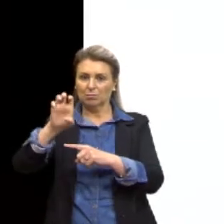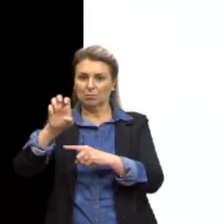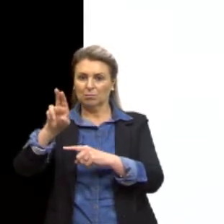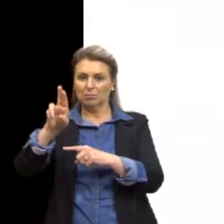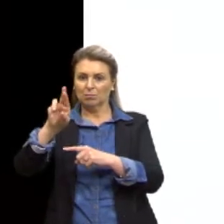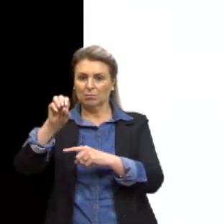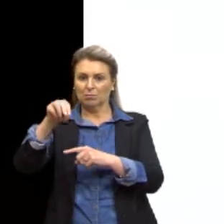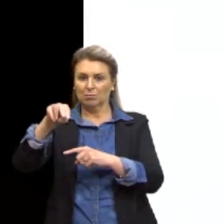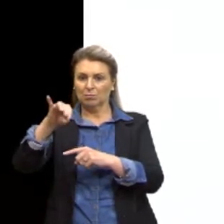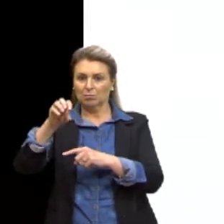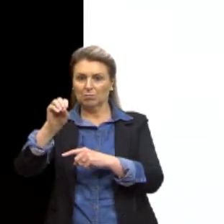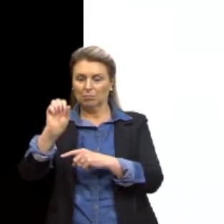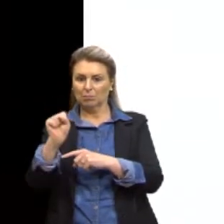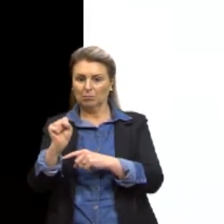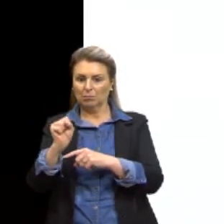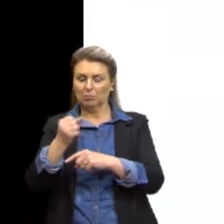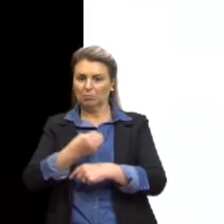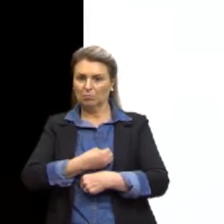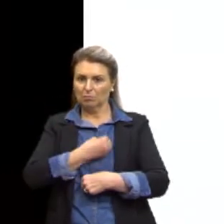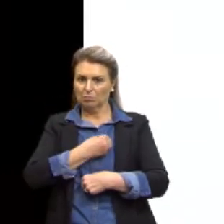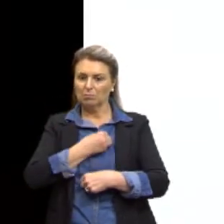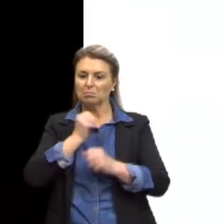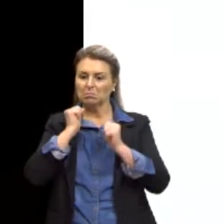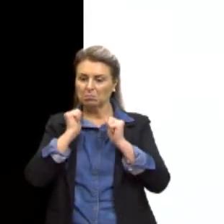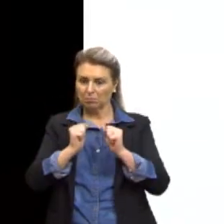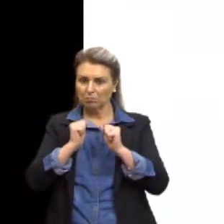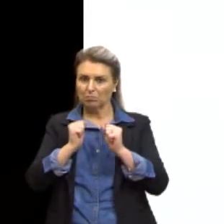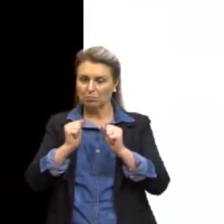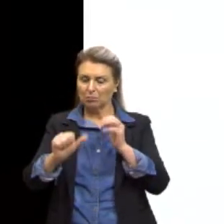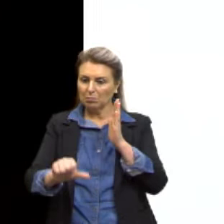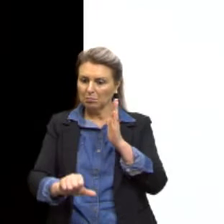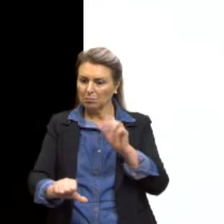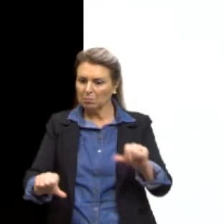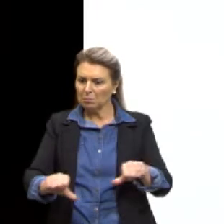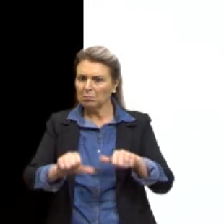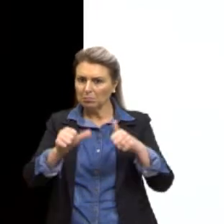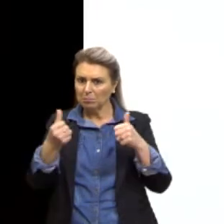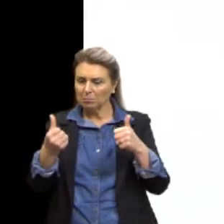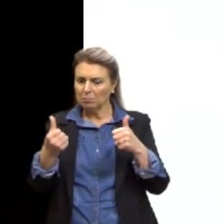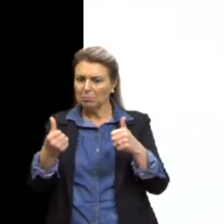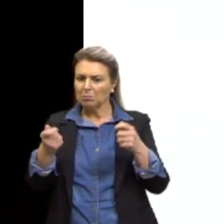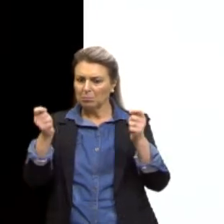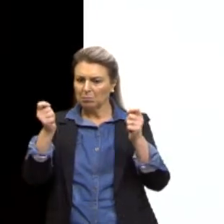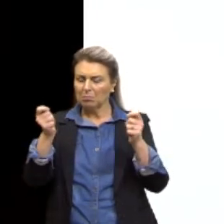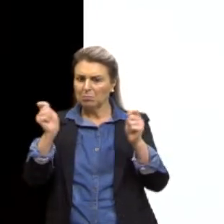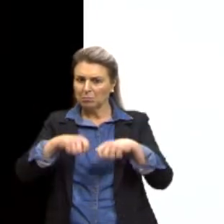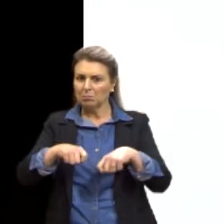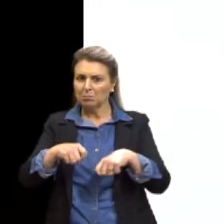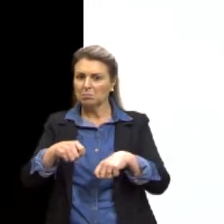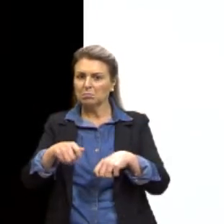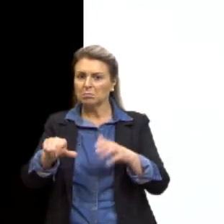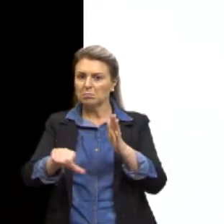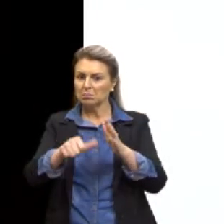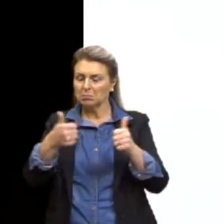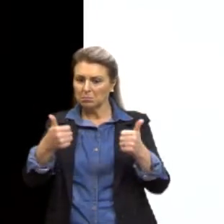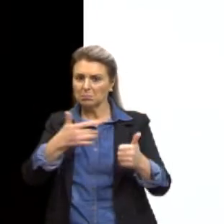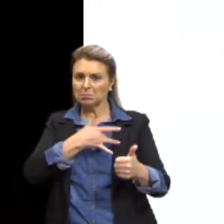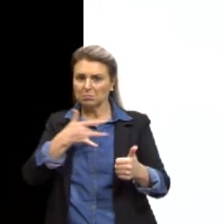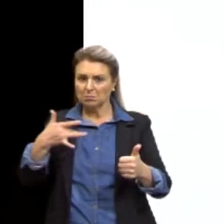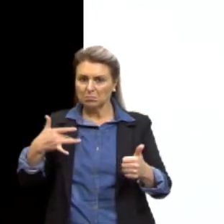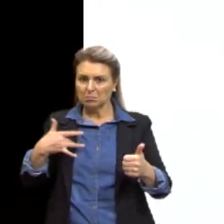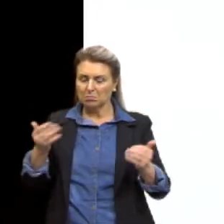aumentar a possibilidade de cura do autismo, uma doença genética. A ilustração do